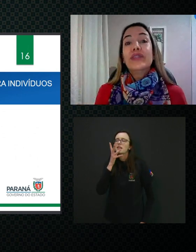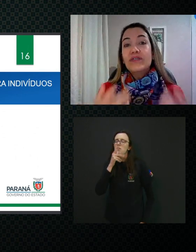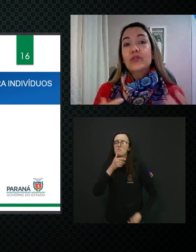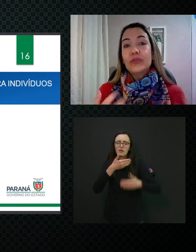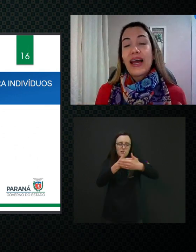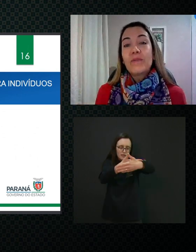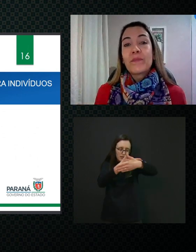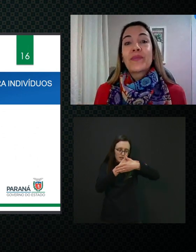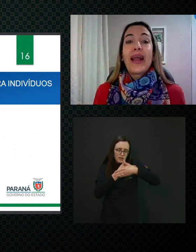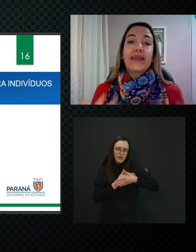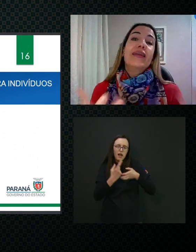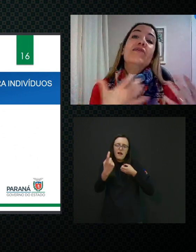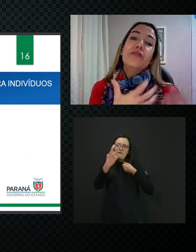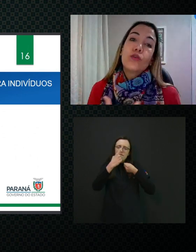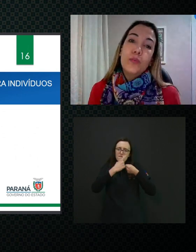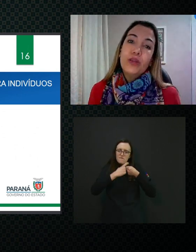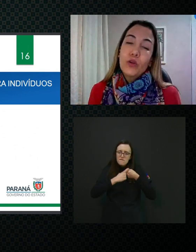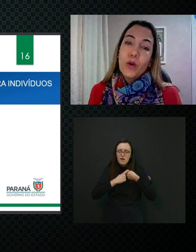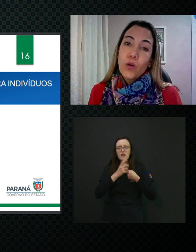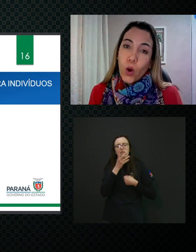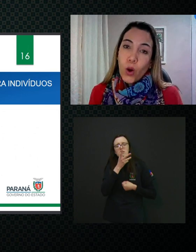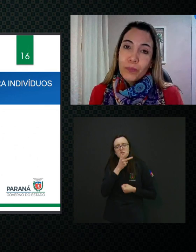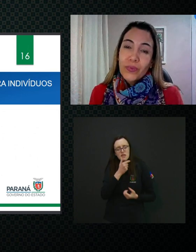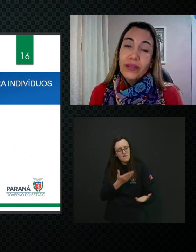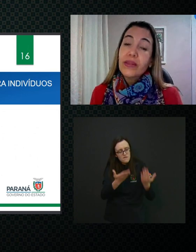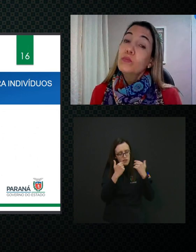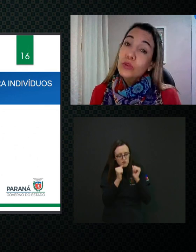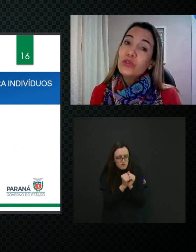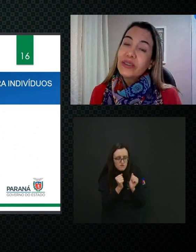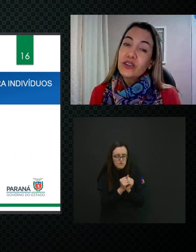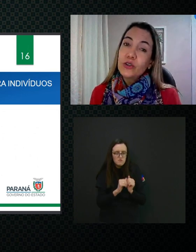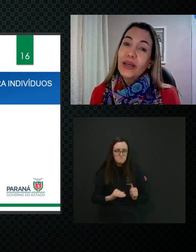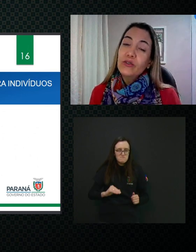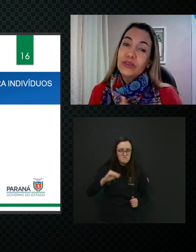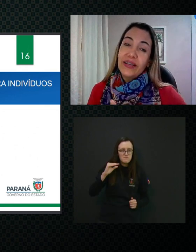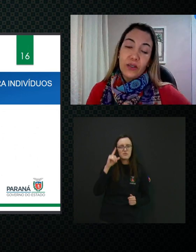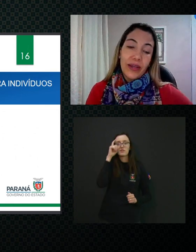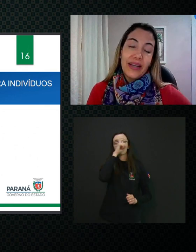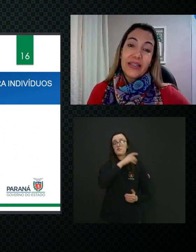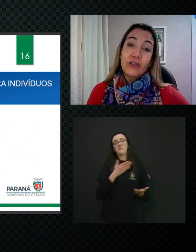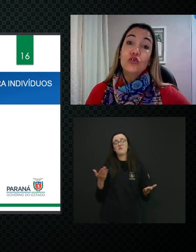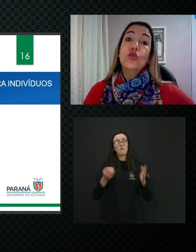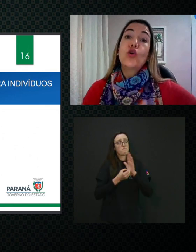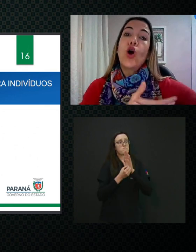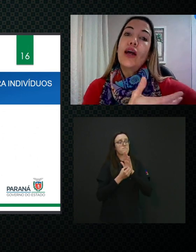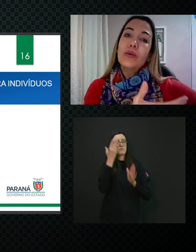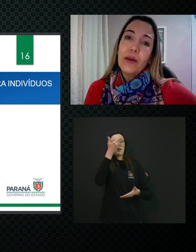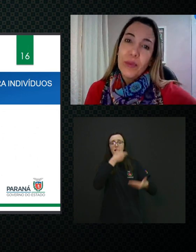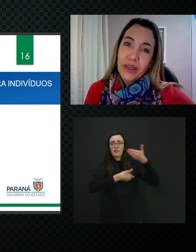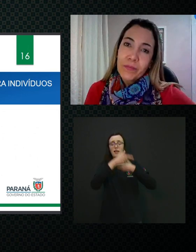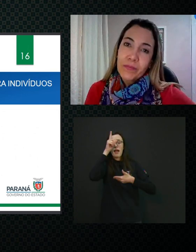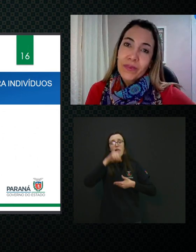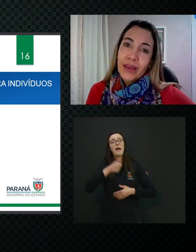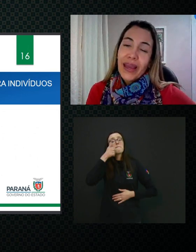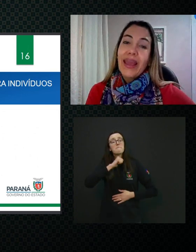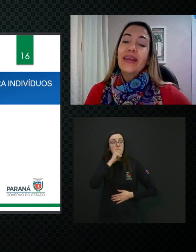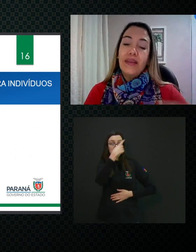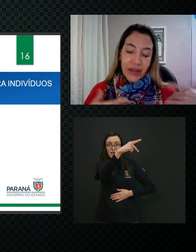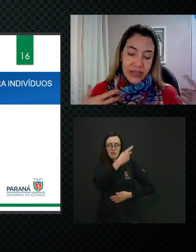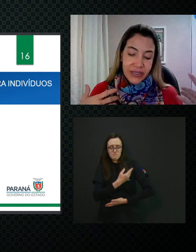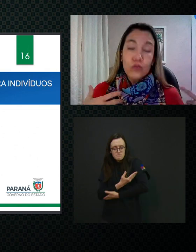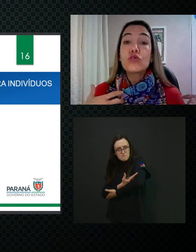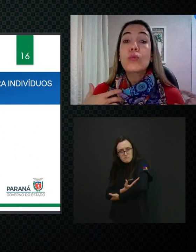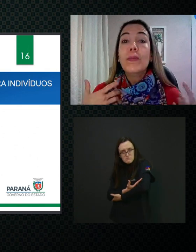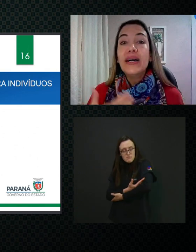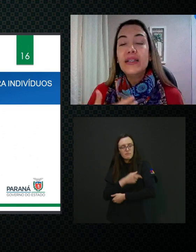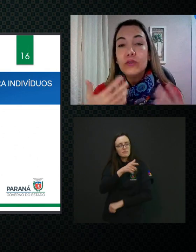poder voltar a querer vir comigo no meu colo. Então, muitos atendimentos são realizados no colo da mãe, em que